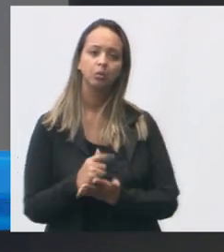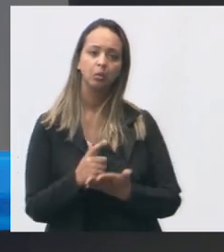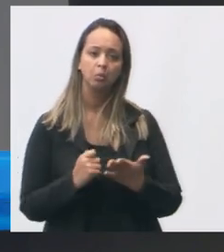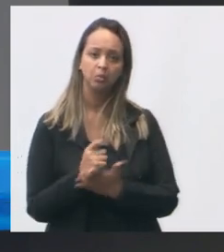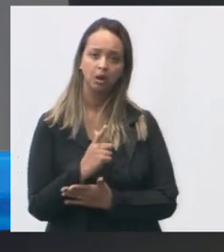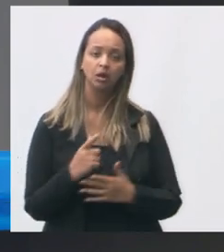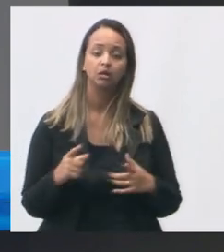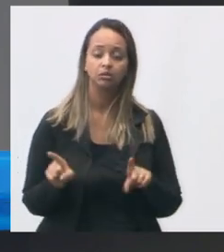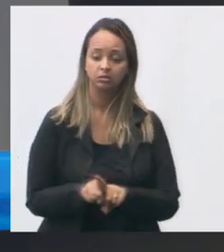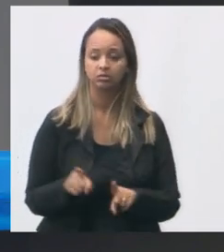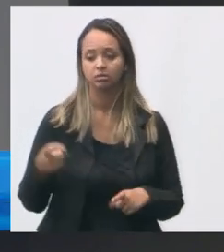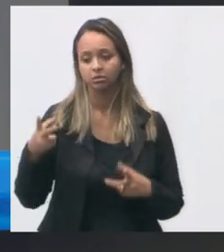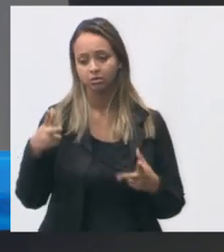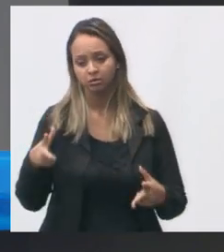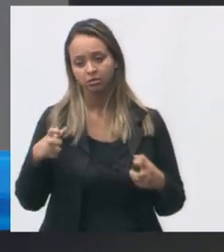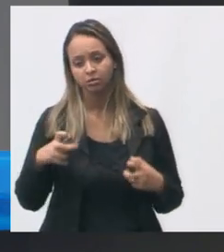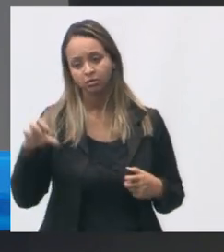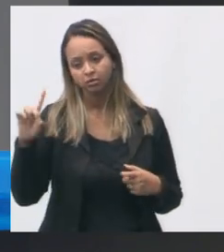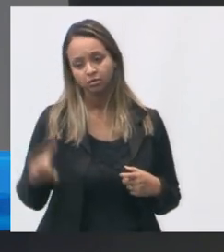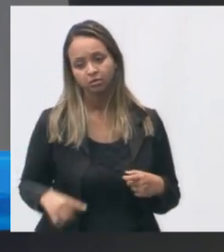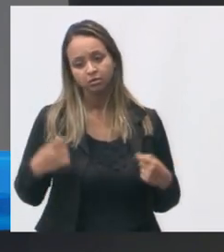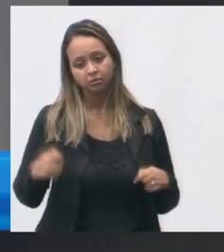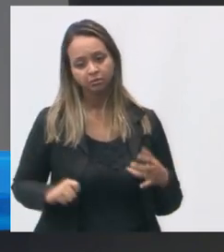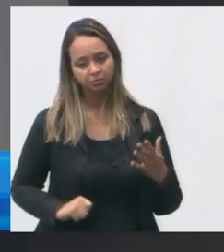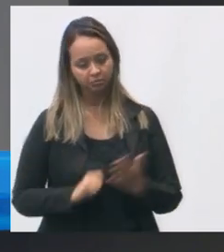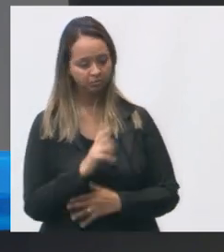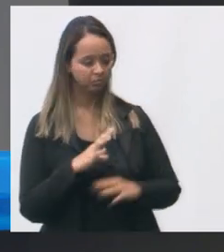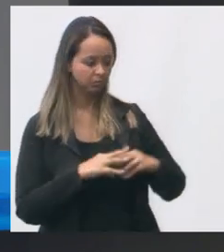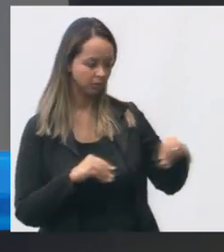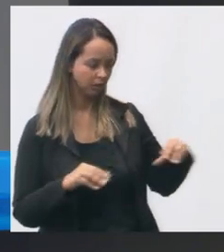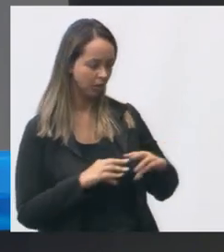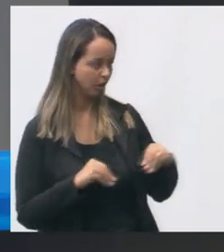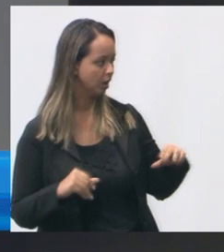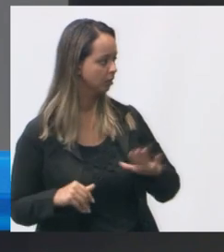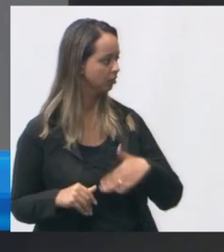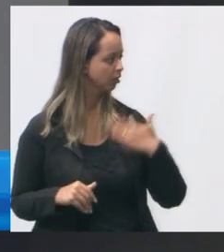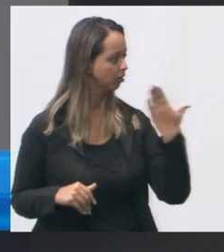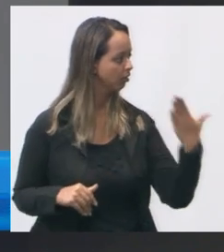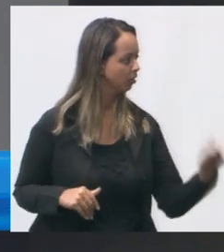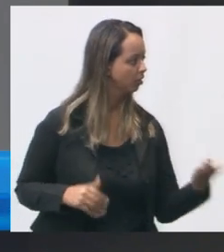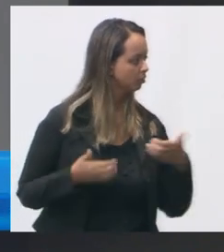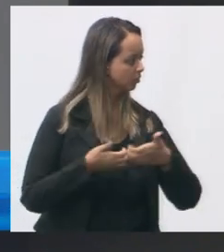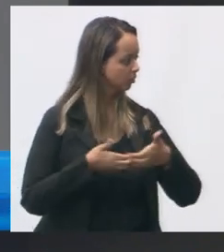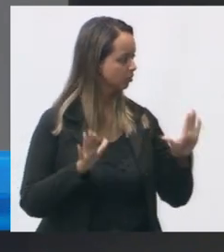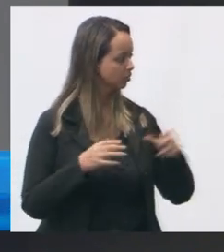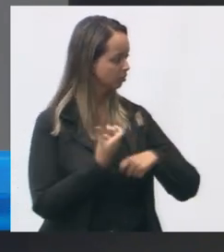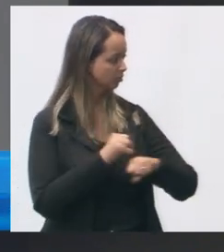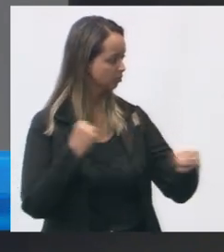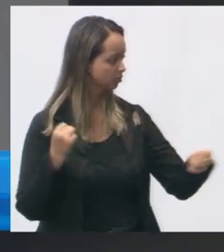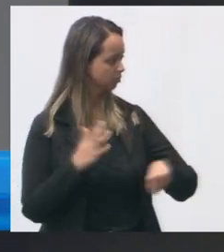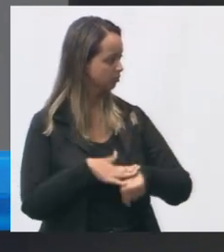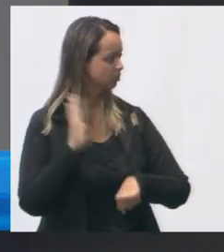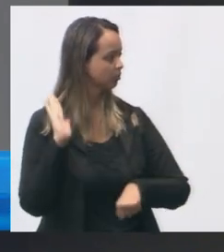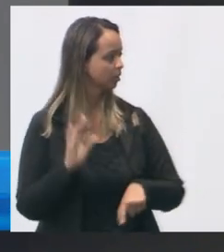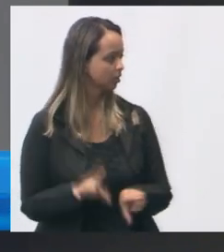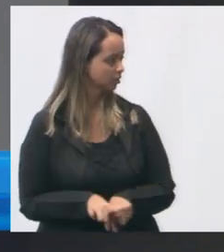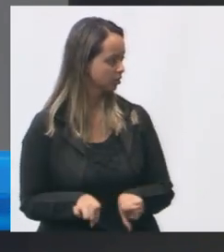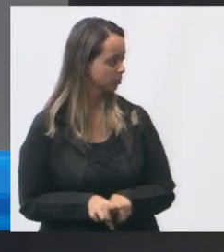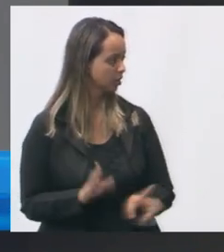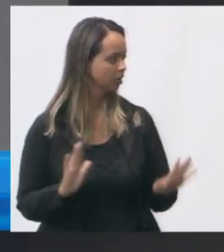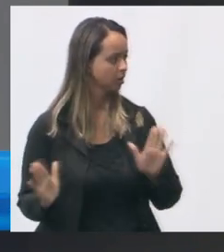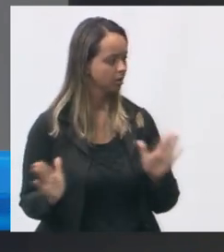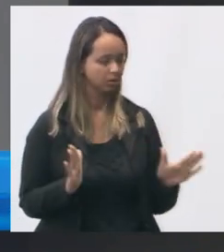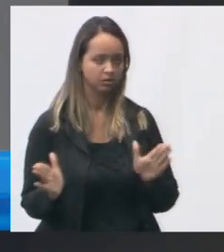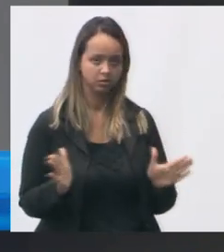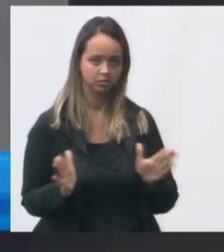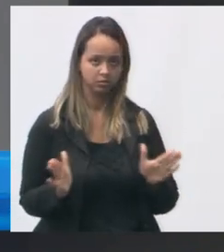junto com a diretora é a compra do terreno seria interessante a compra do terreno ao lado da unidade para que seja feita a ampliação e a acessibilidade